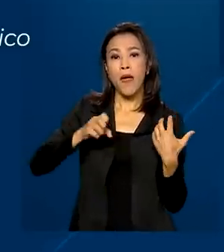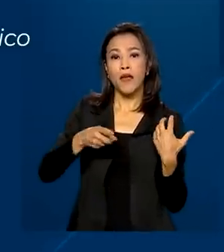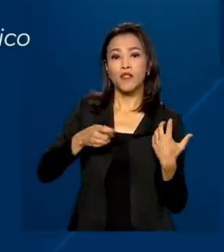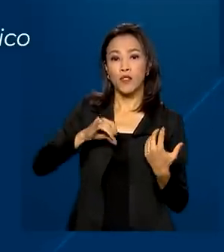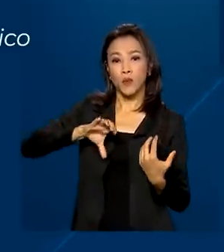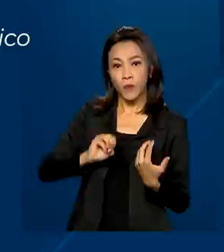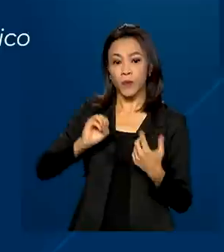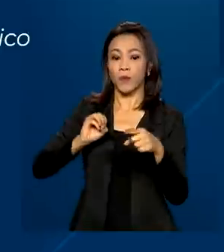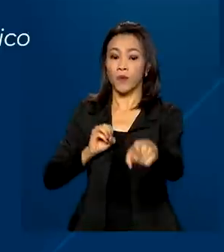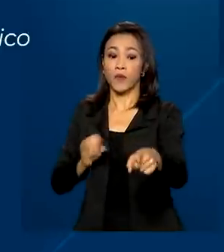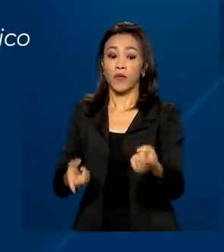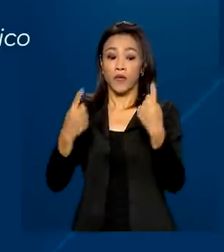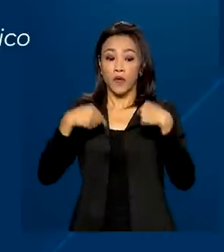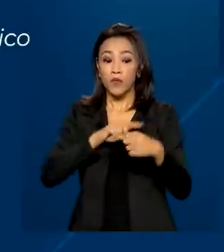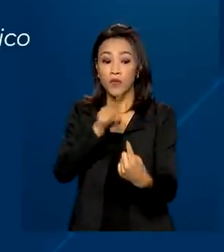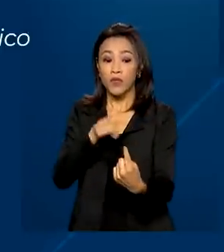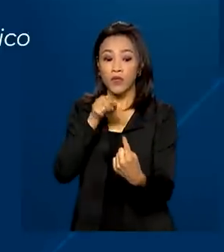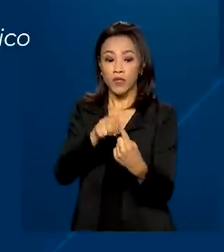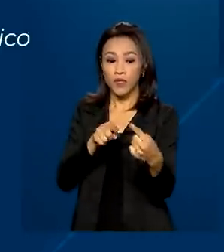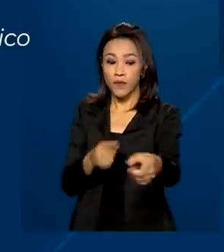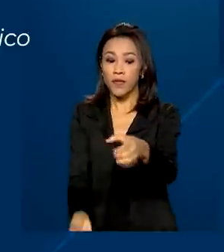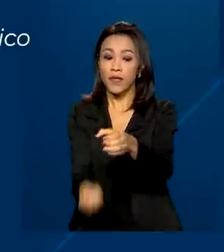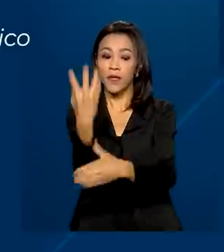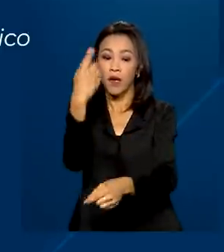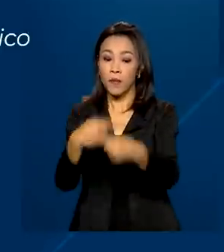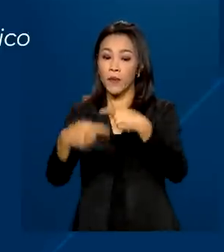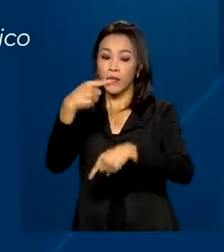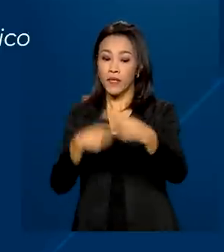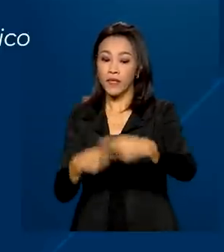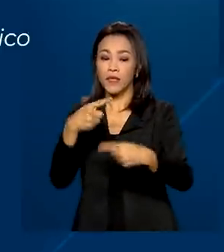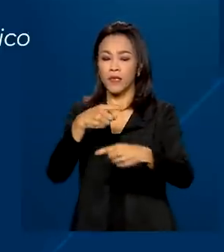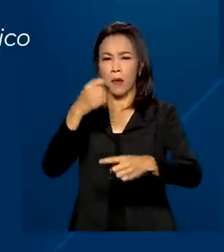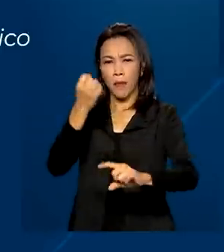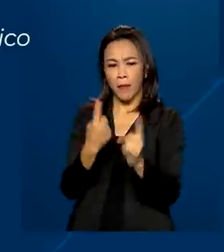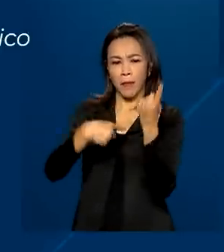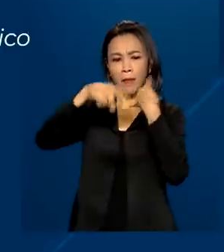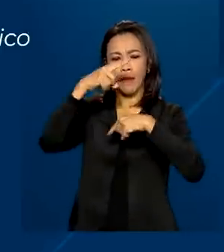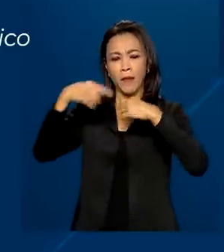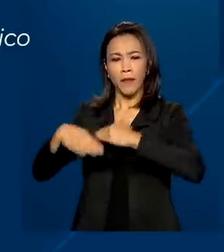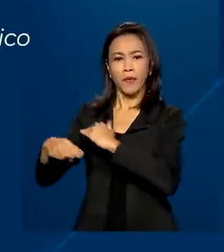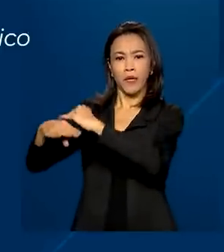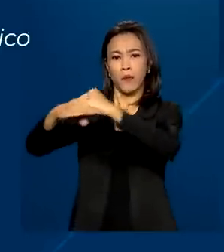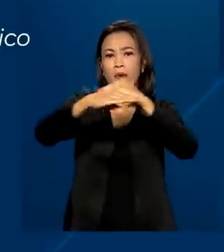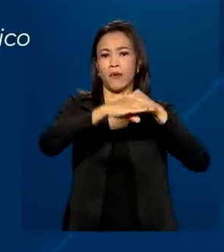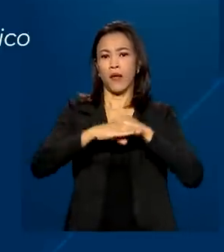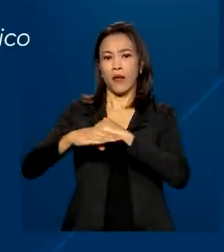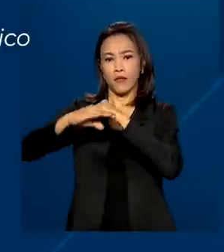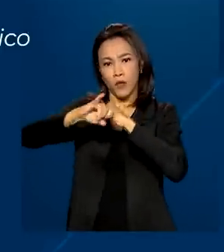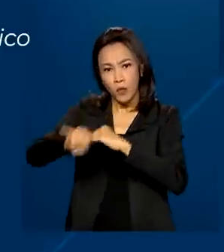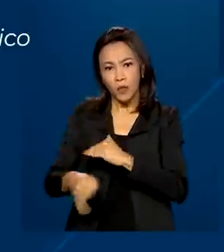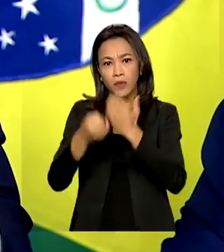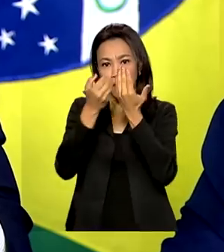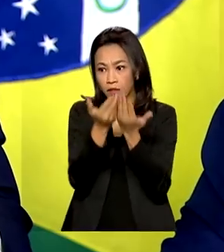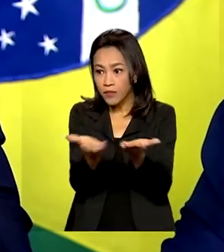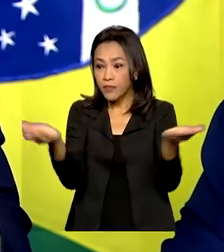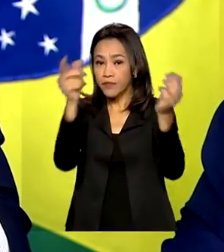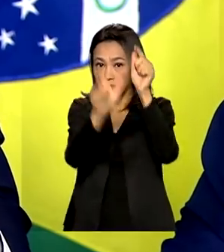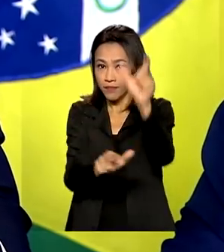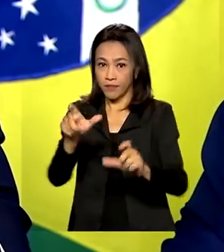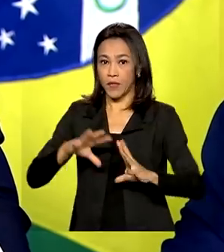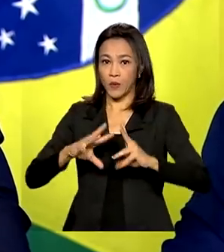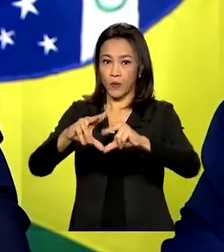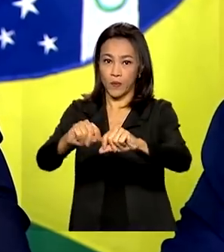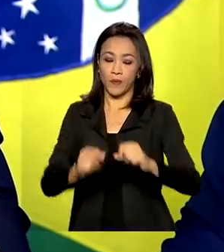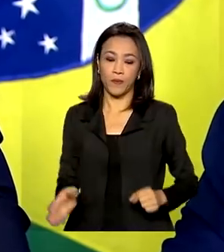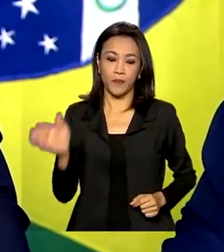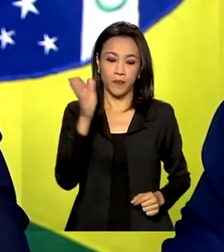políticas públicas para garantir a prosperidade, igualdade, oportunidade e bem-estar a todos. O Brasil tem muito